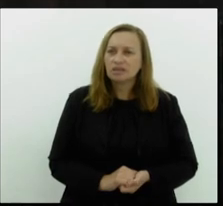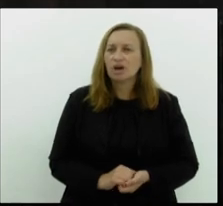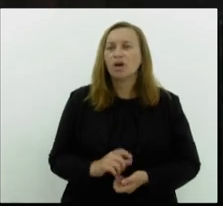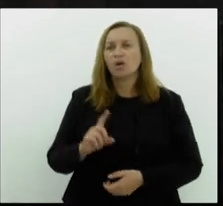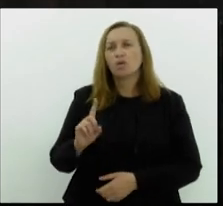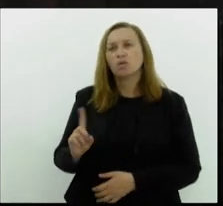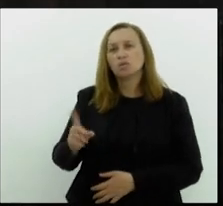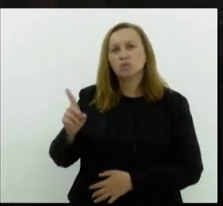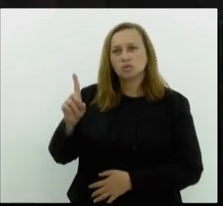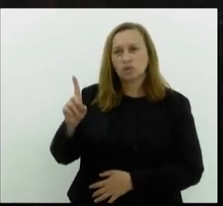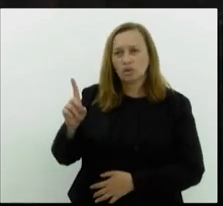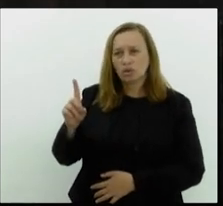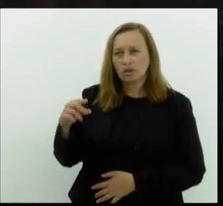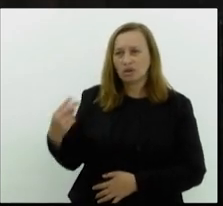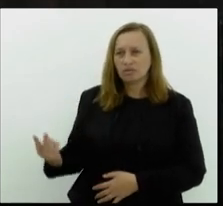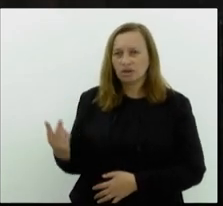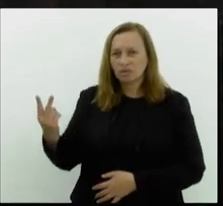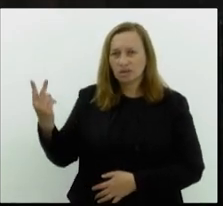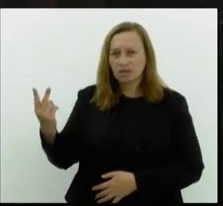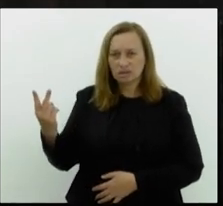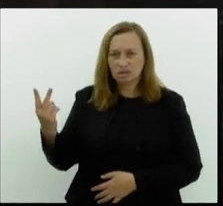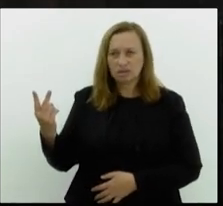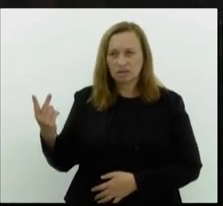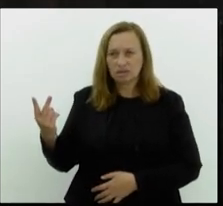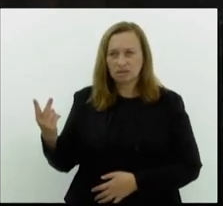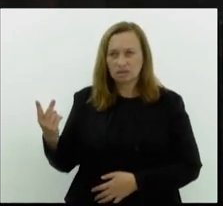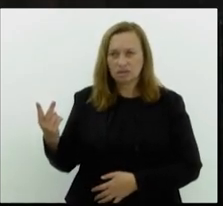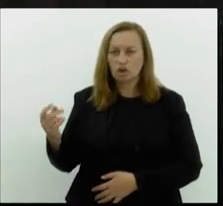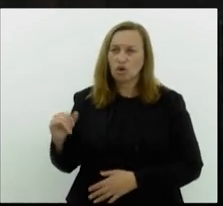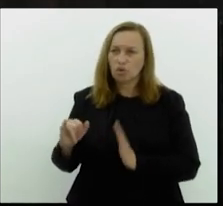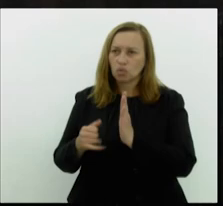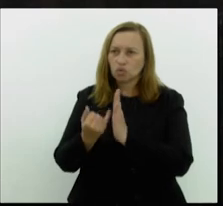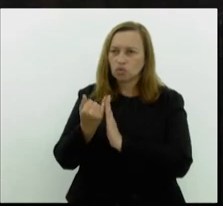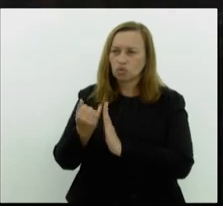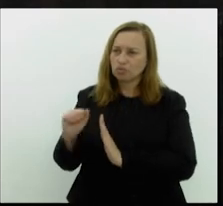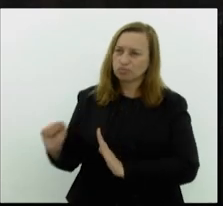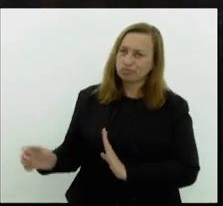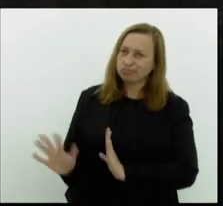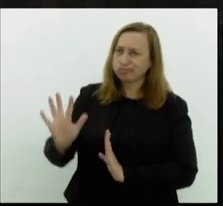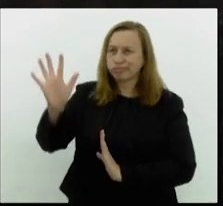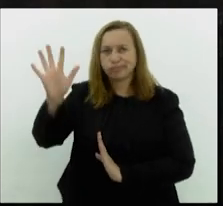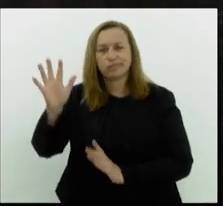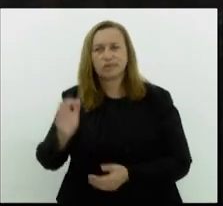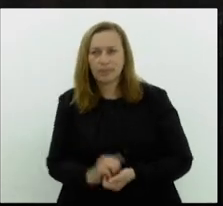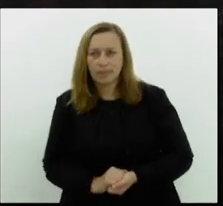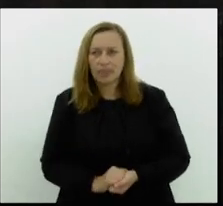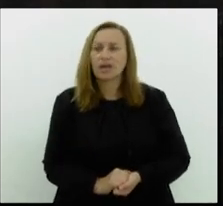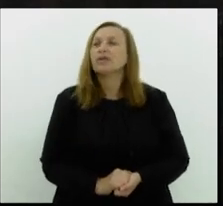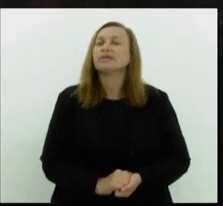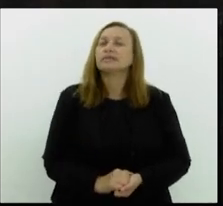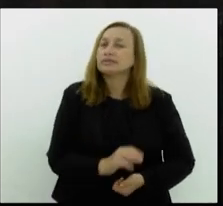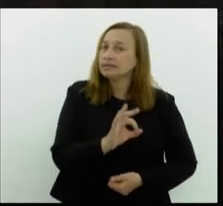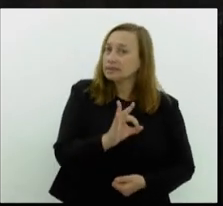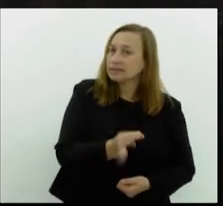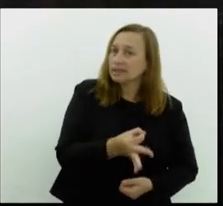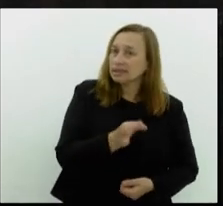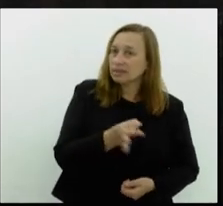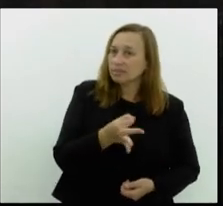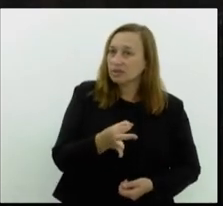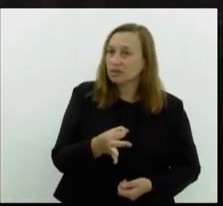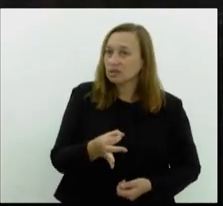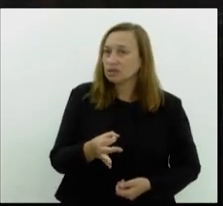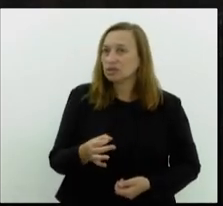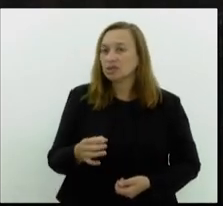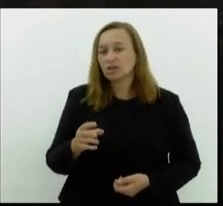não desvaloriza, que está com o juro alto. Então, atrai o dinheiro para lá e, evidentemente, nesses